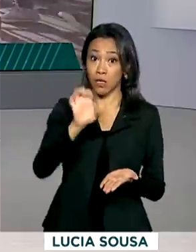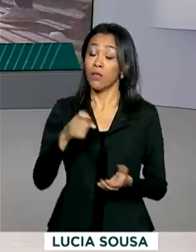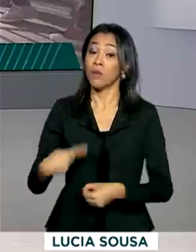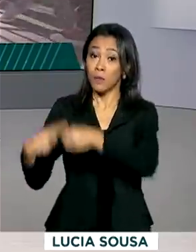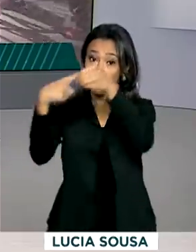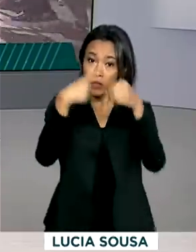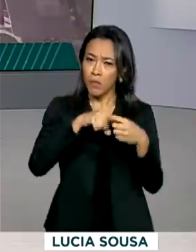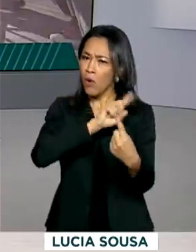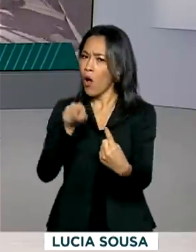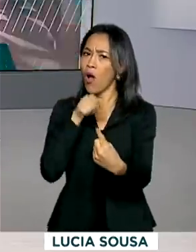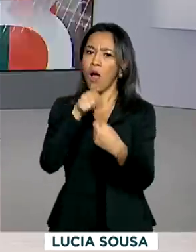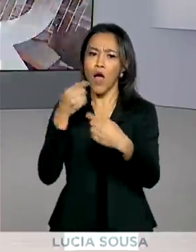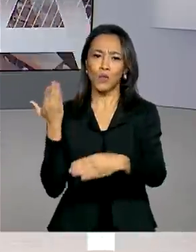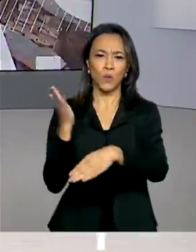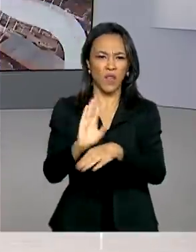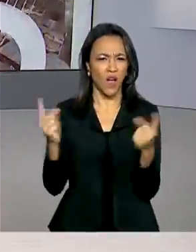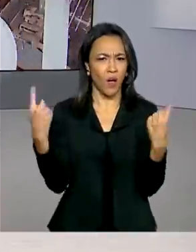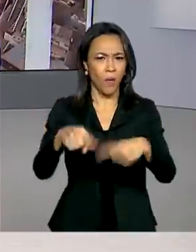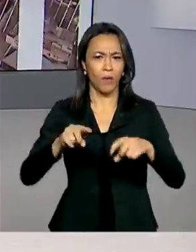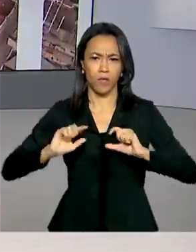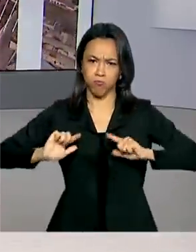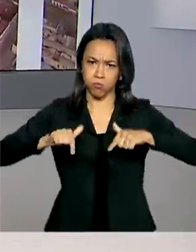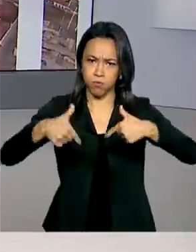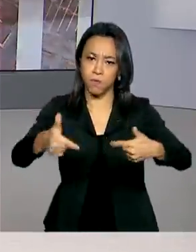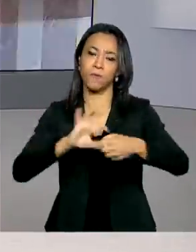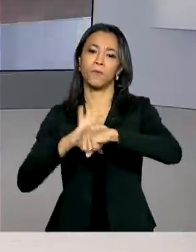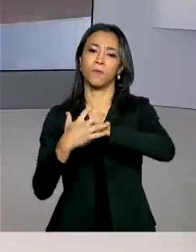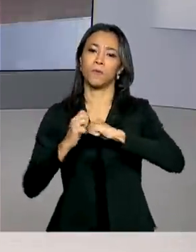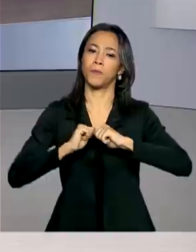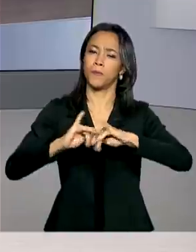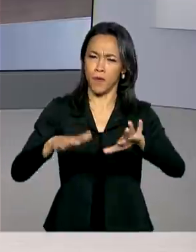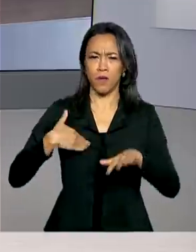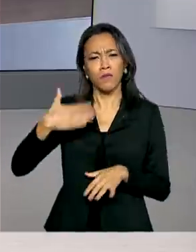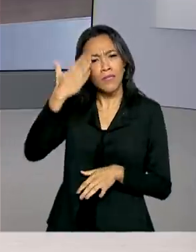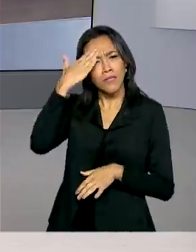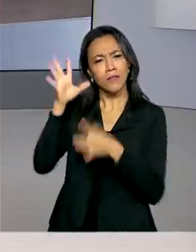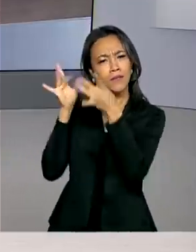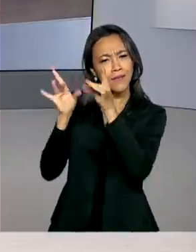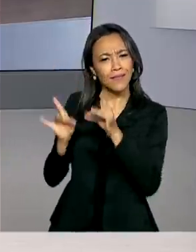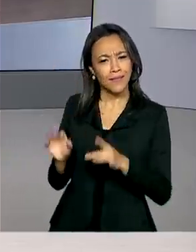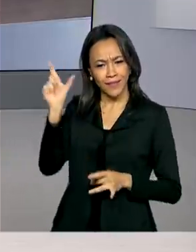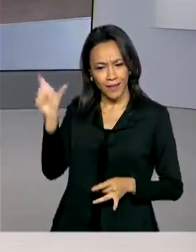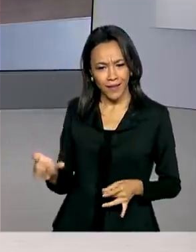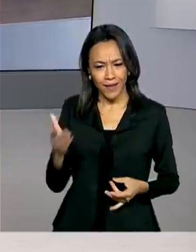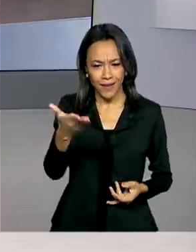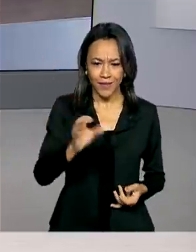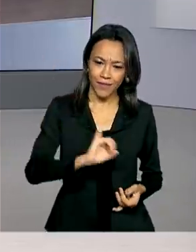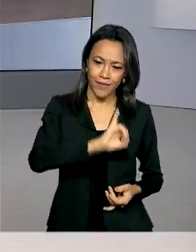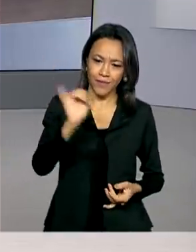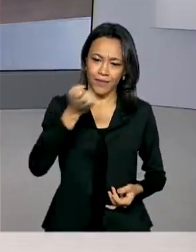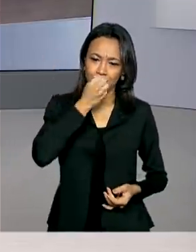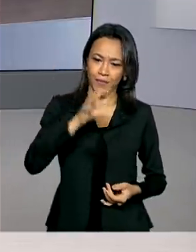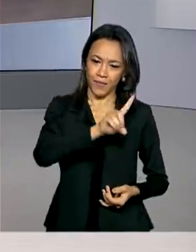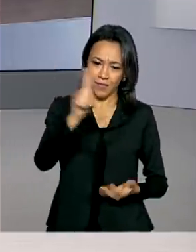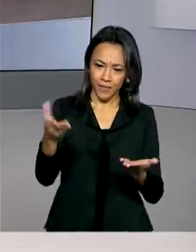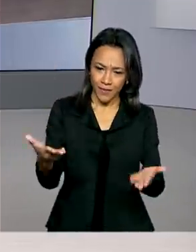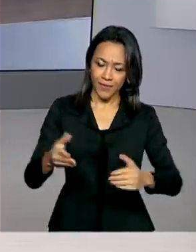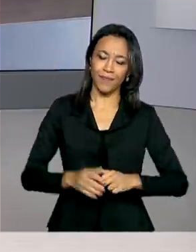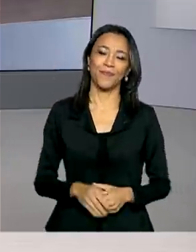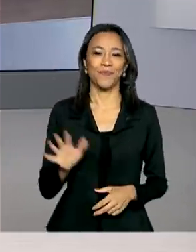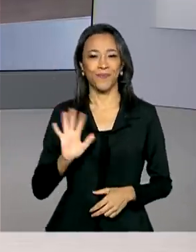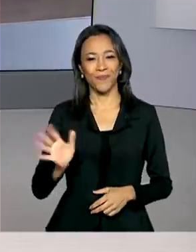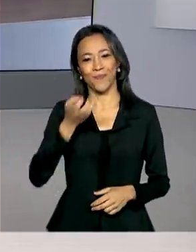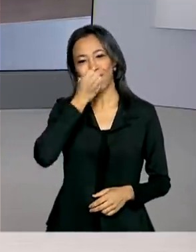para ajudar no enfrentamento à pandemia. Vamos saber os detalhes, então, com a repórter Luciana Colares de Holanda. Oi, Lu, bom dia! Oi,